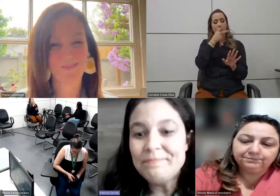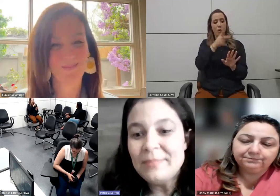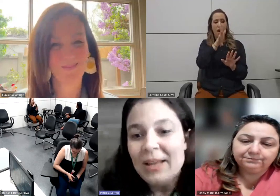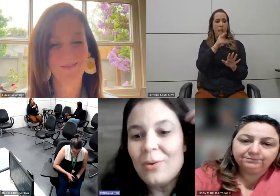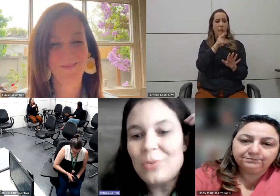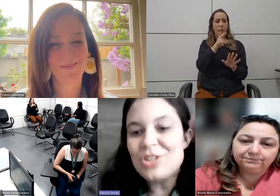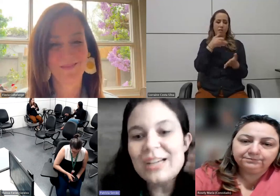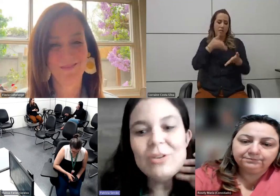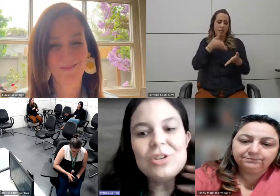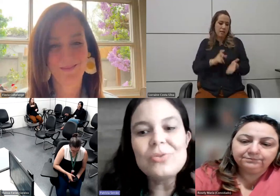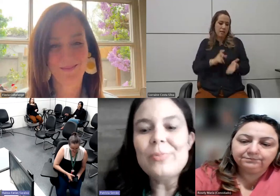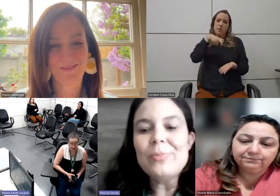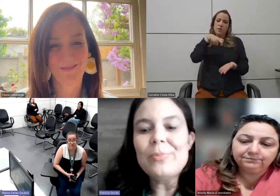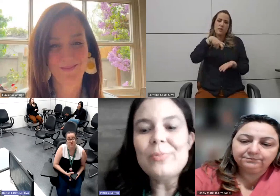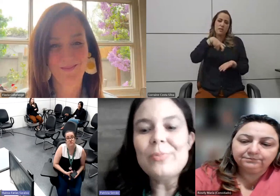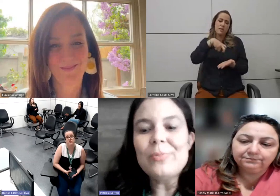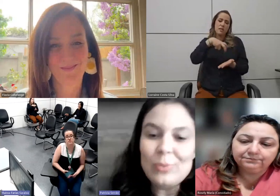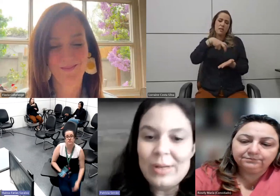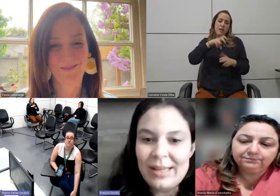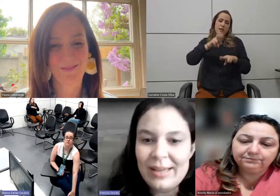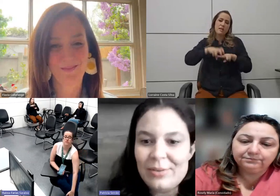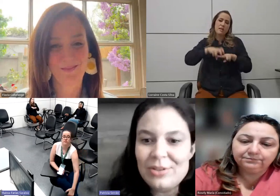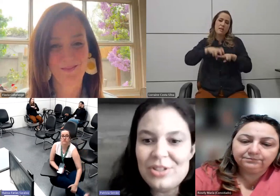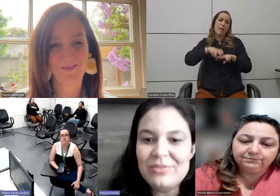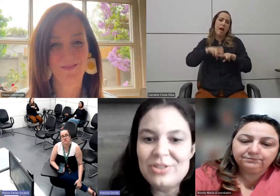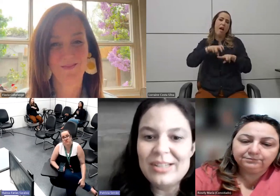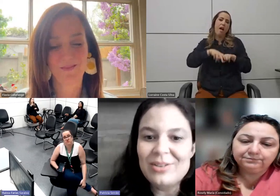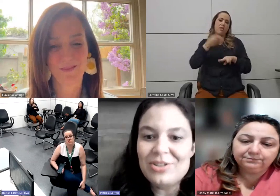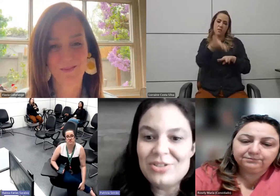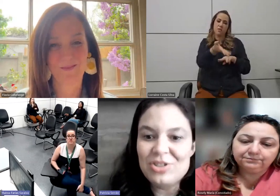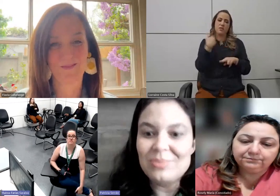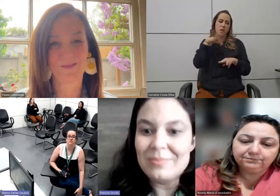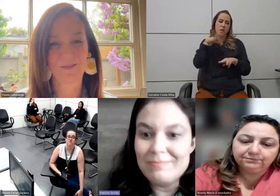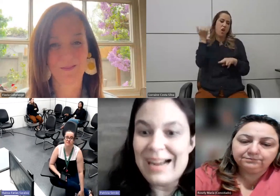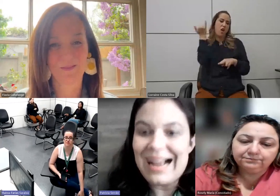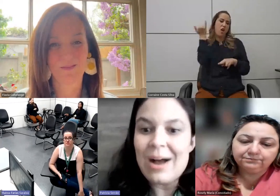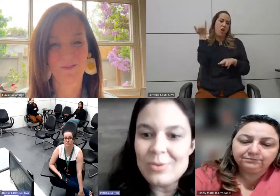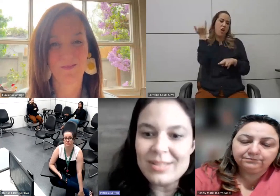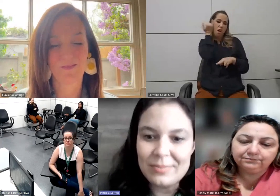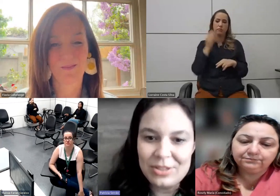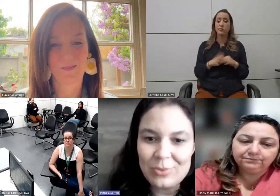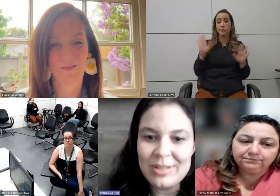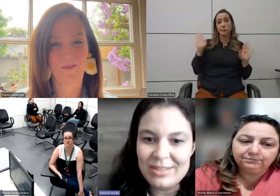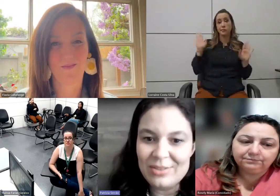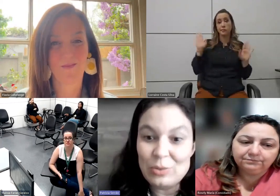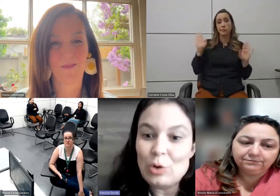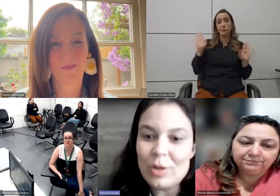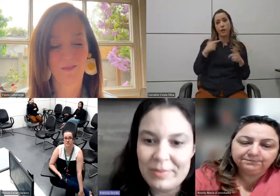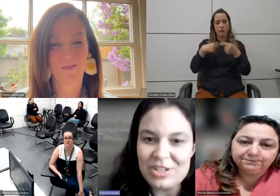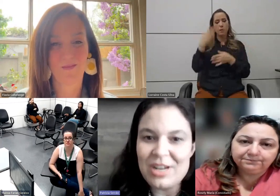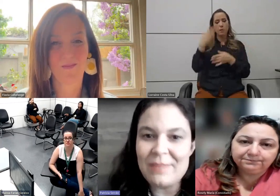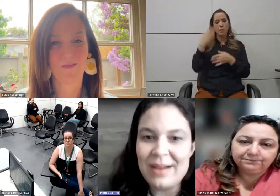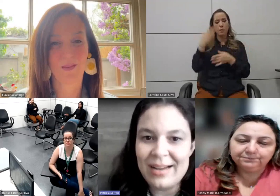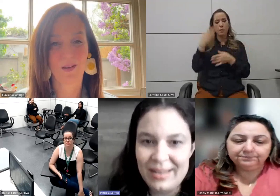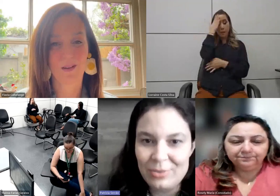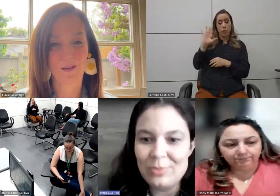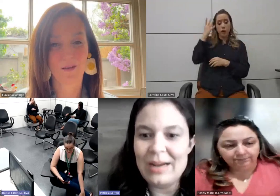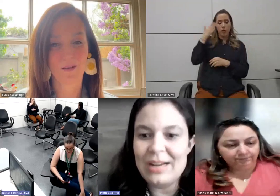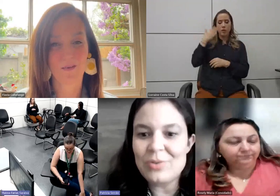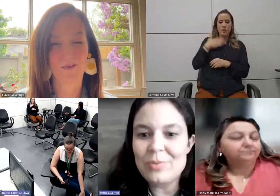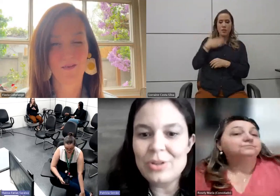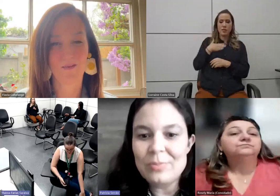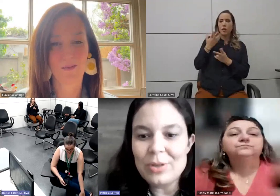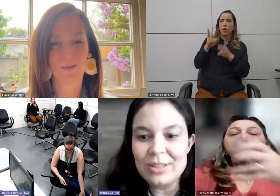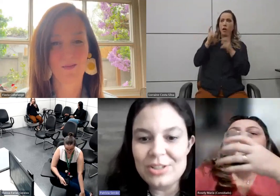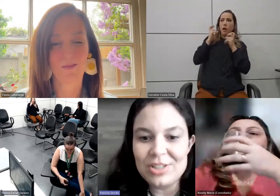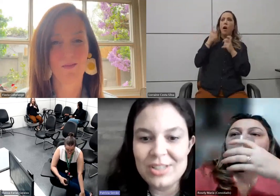E o diagnóstico foi muito libertador, né? Quando eu tive o diagnóstico e tinha uma causa para as coisas, um nome para chamar